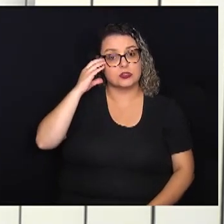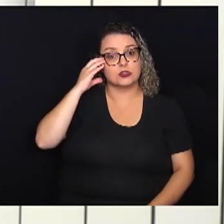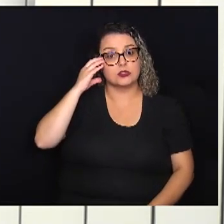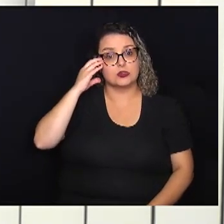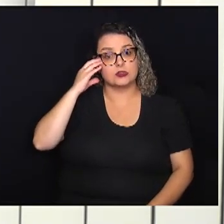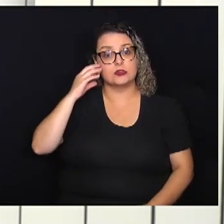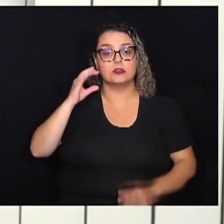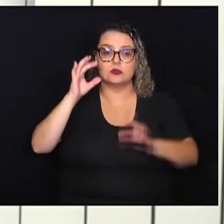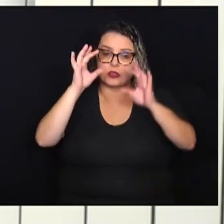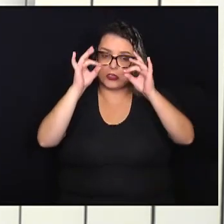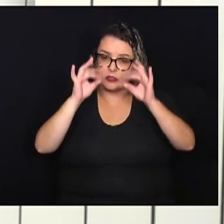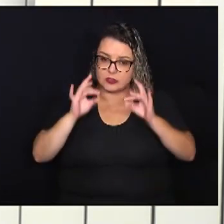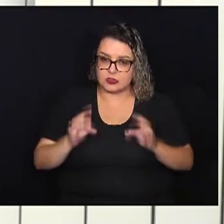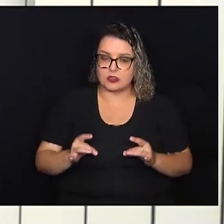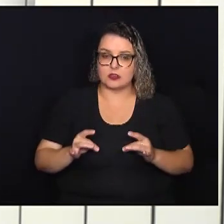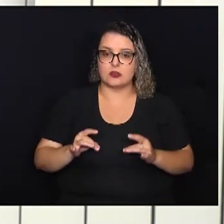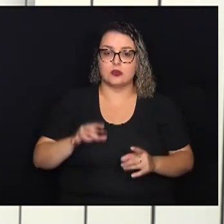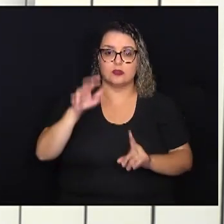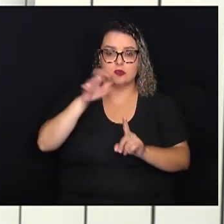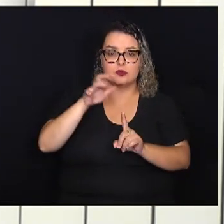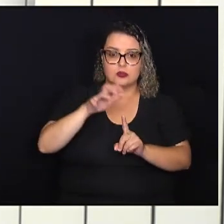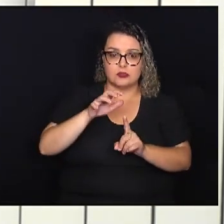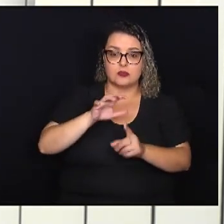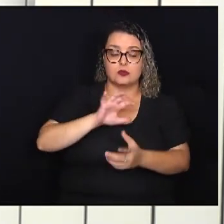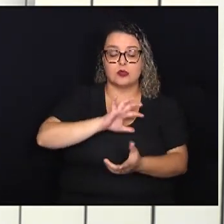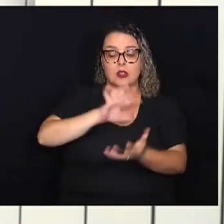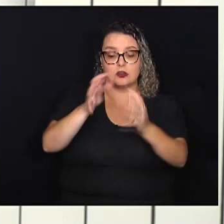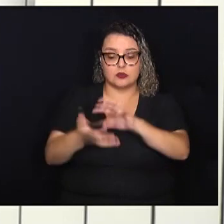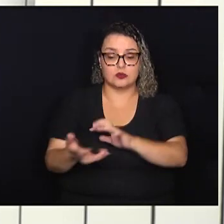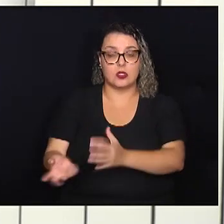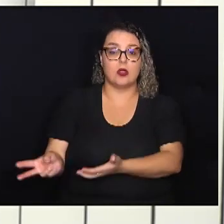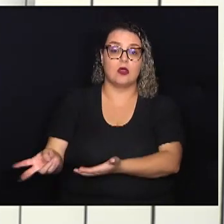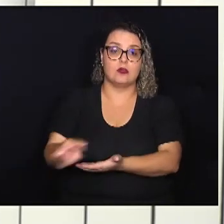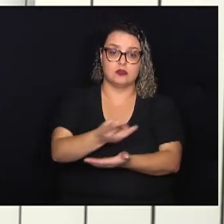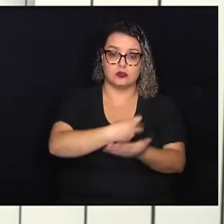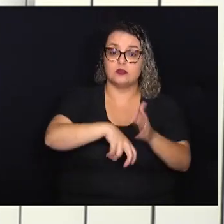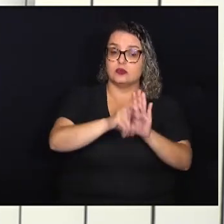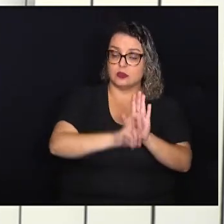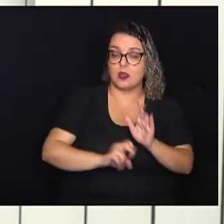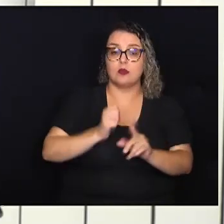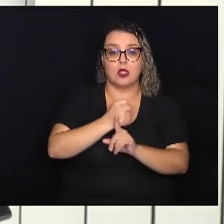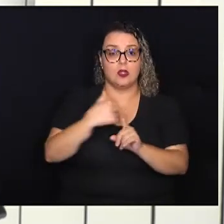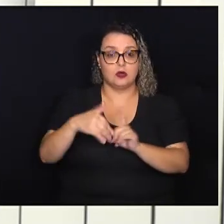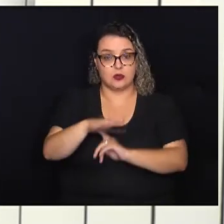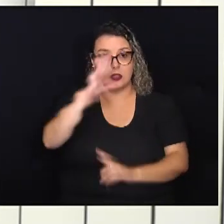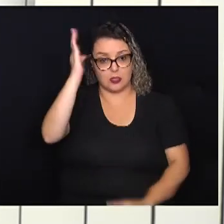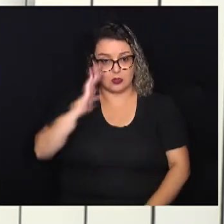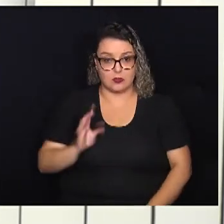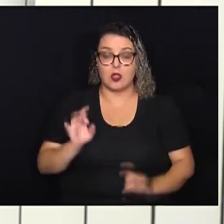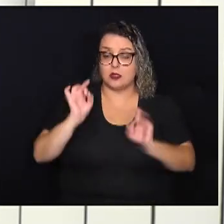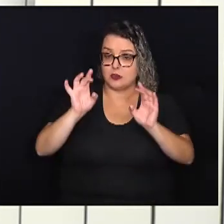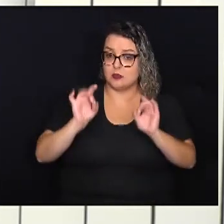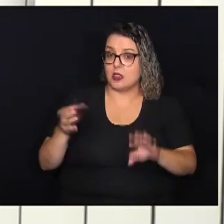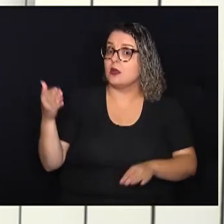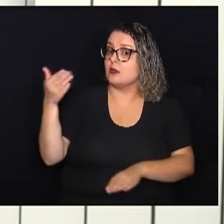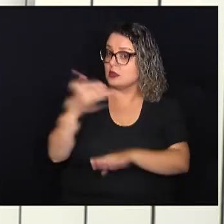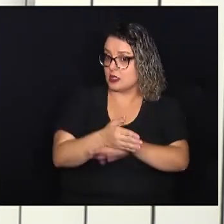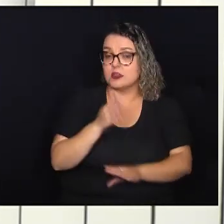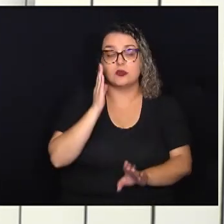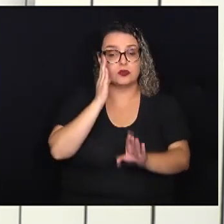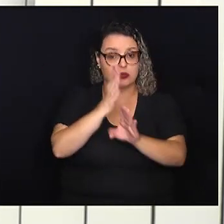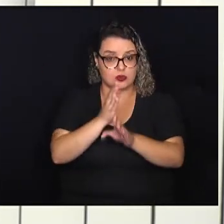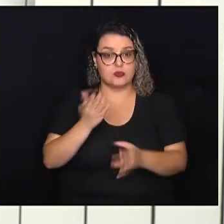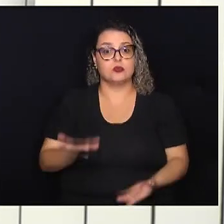abordou os impactos da reforma tributária para a sociedade brasileira. Especialistas participaram do encontro